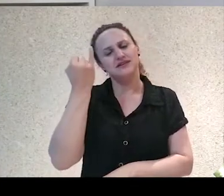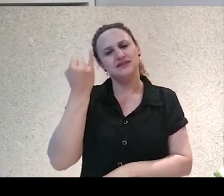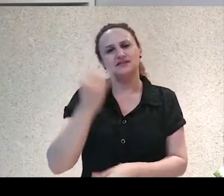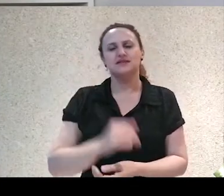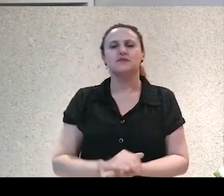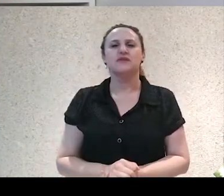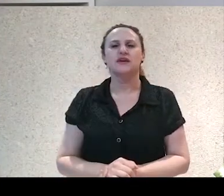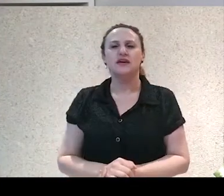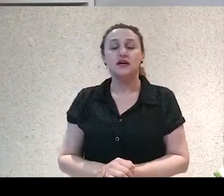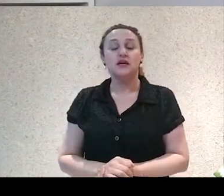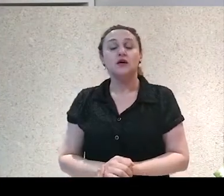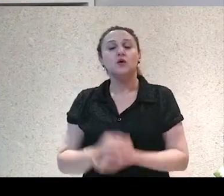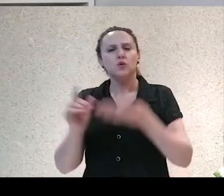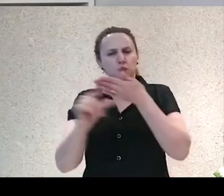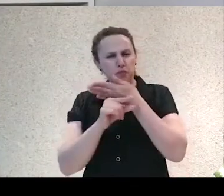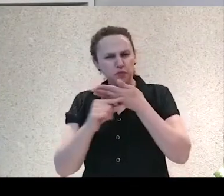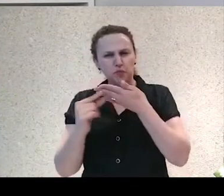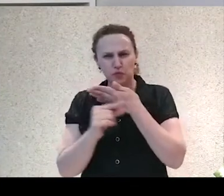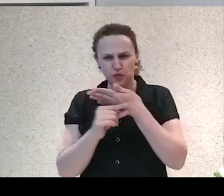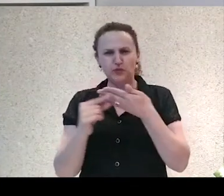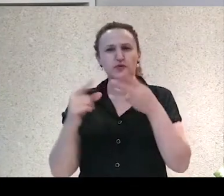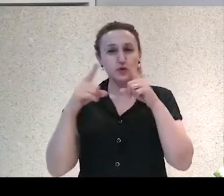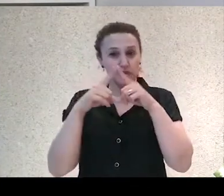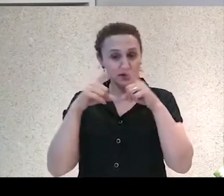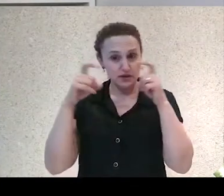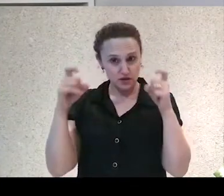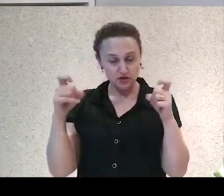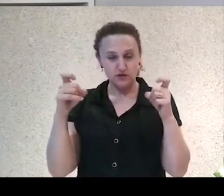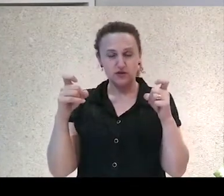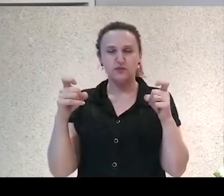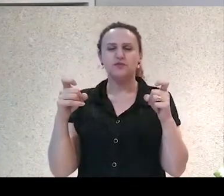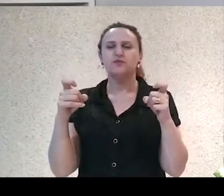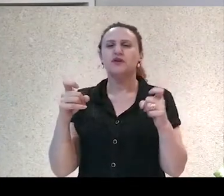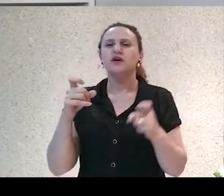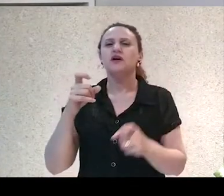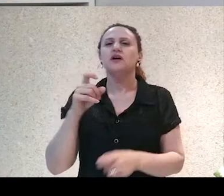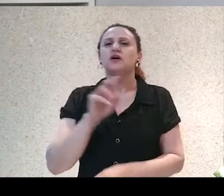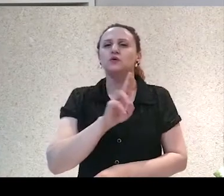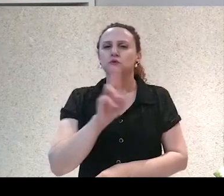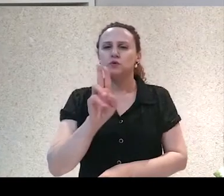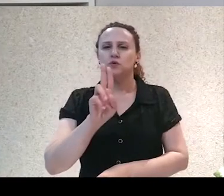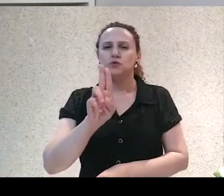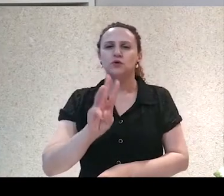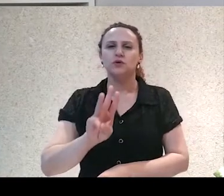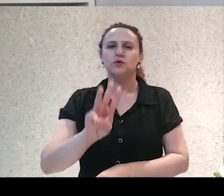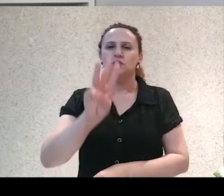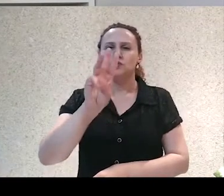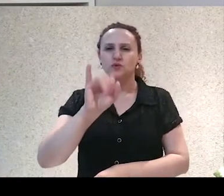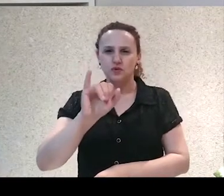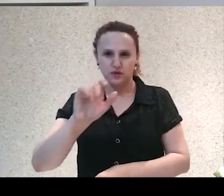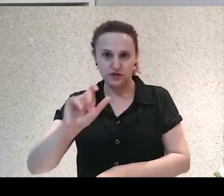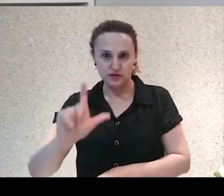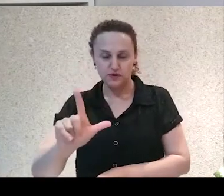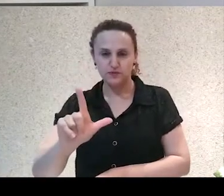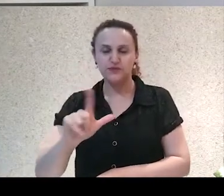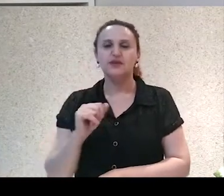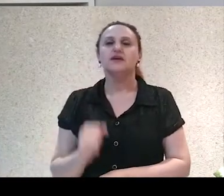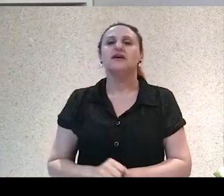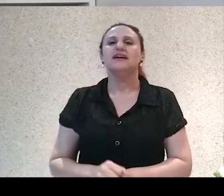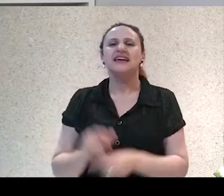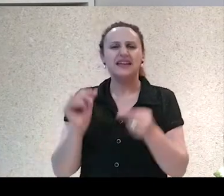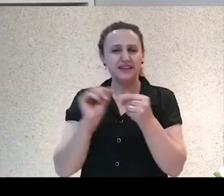importante teórico, divulgador científico atual, que é o Yuval Noah Harari, ele fez então essa obra que se chama